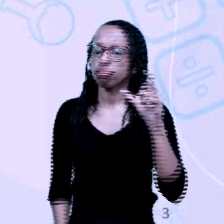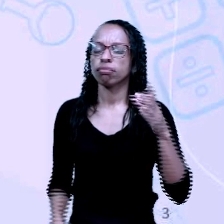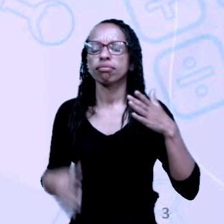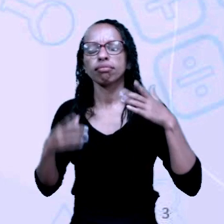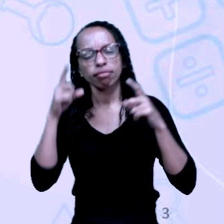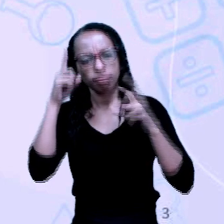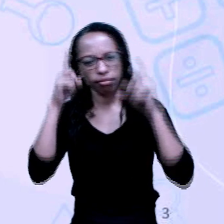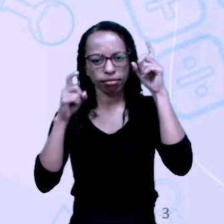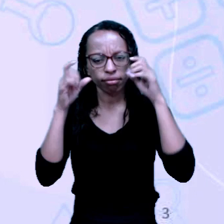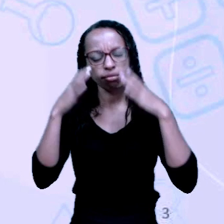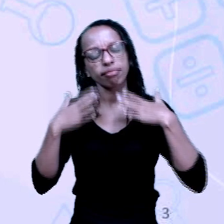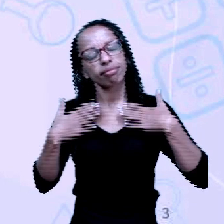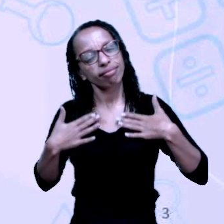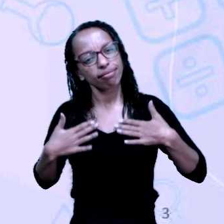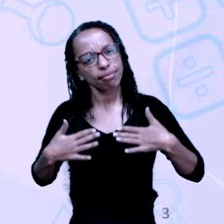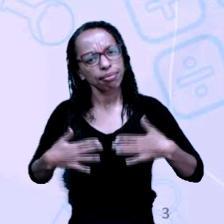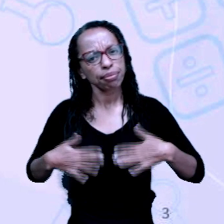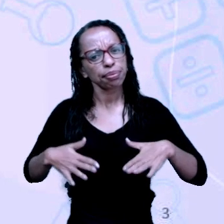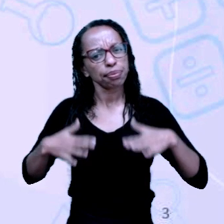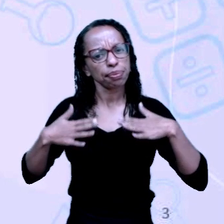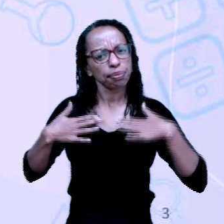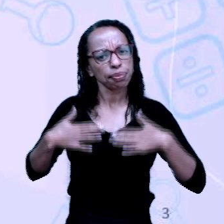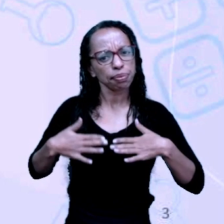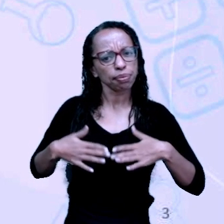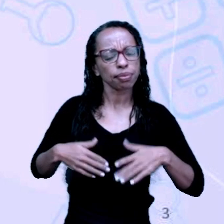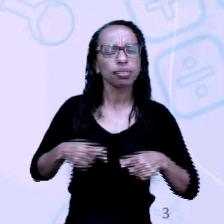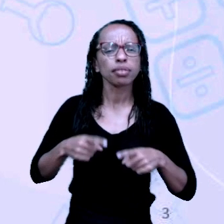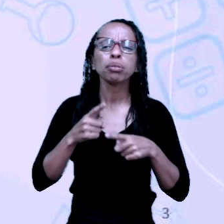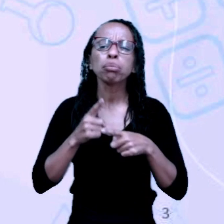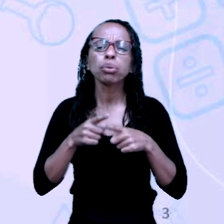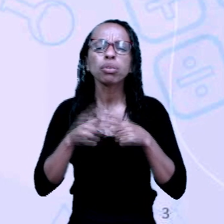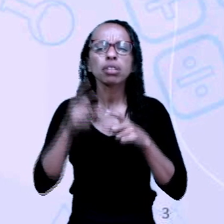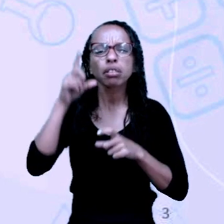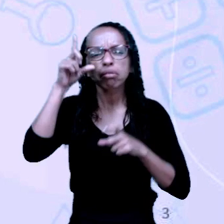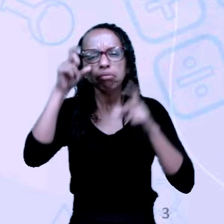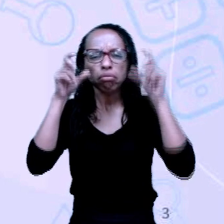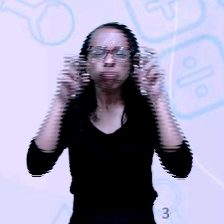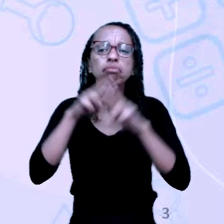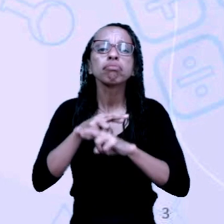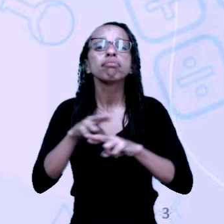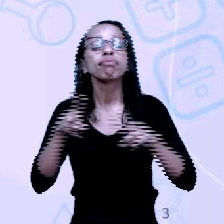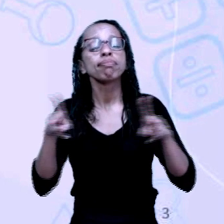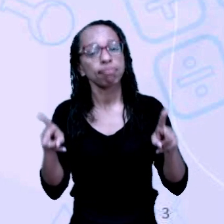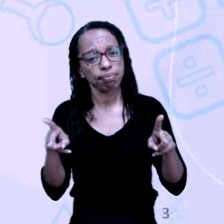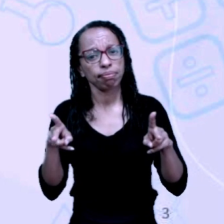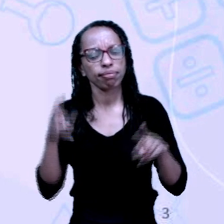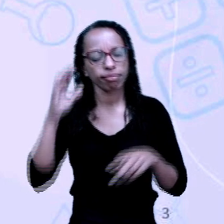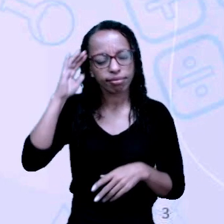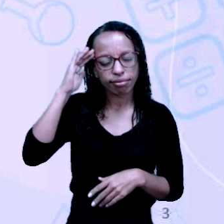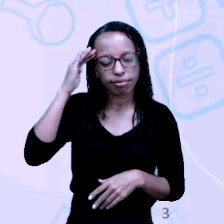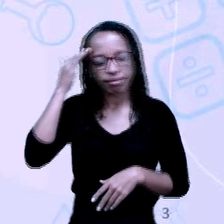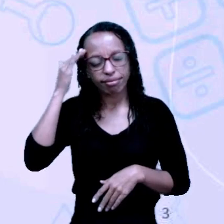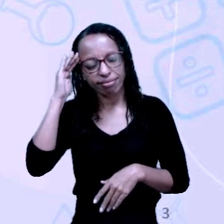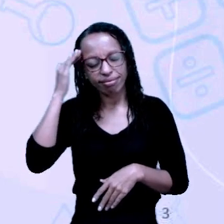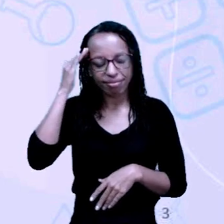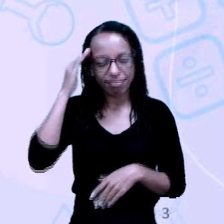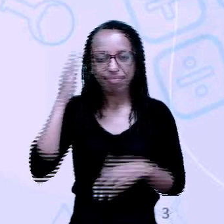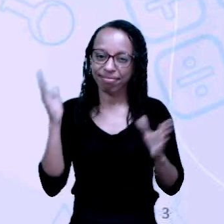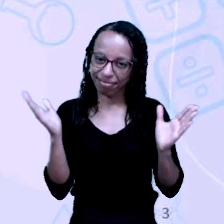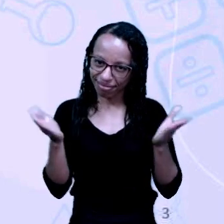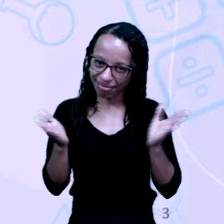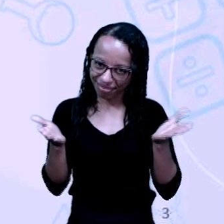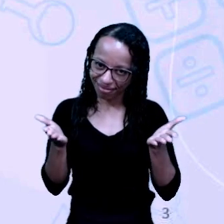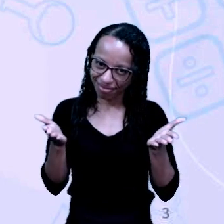tranquila. Por que será que nós temos expressões diferentes? Vamos entender um pouquinho melhor agora,